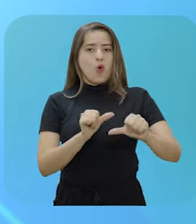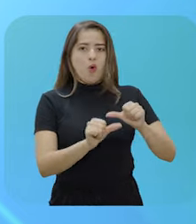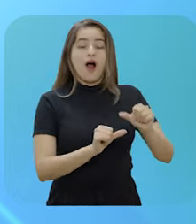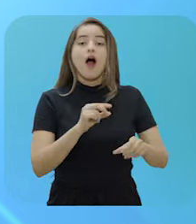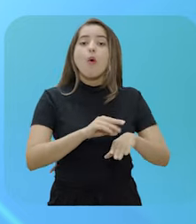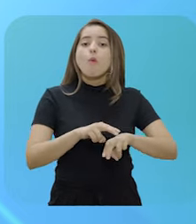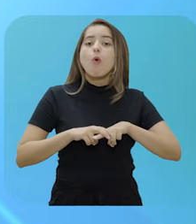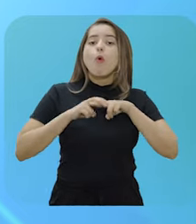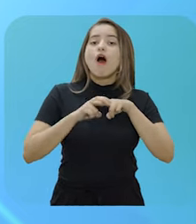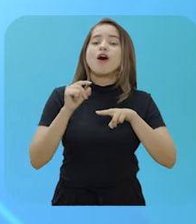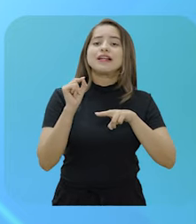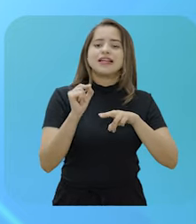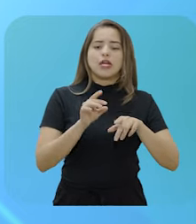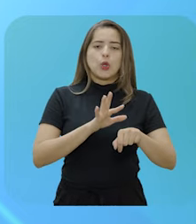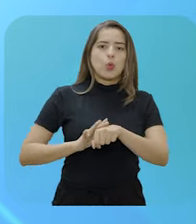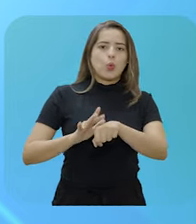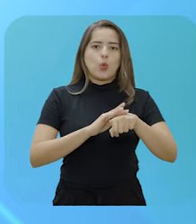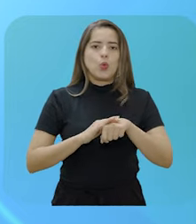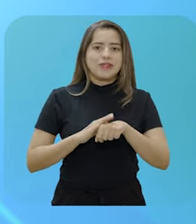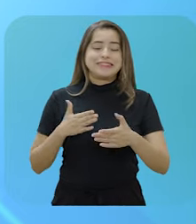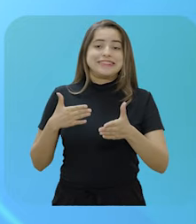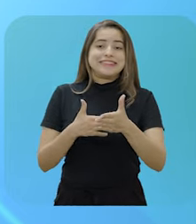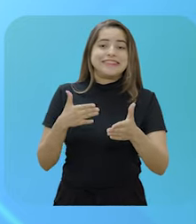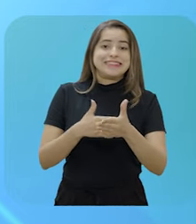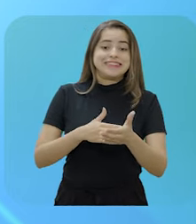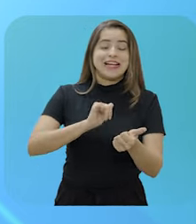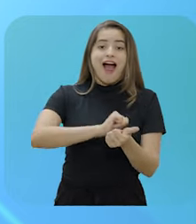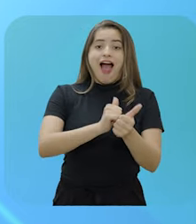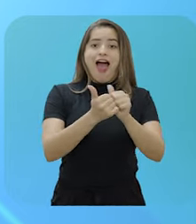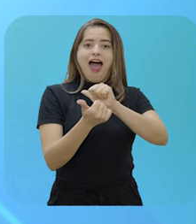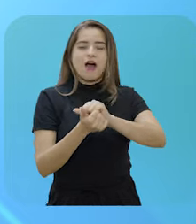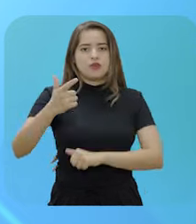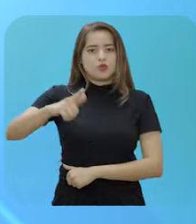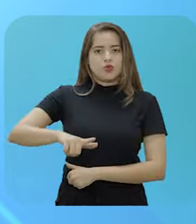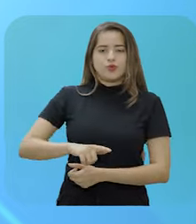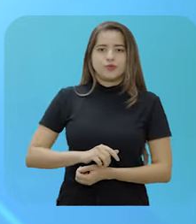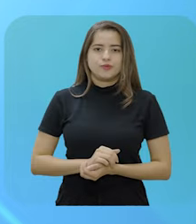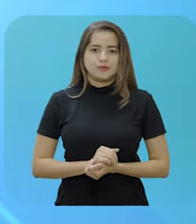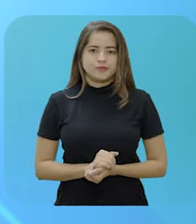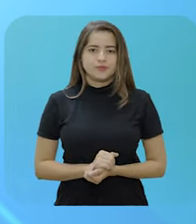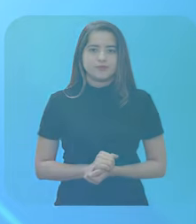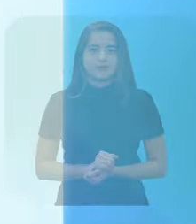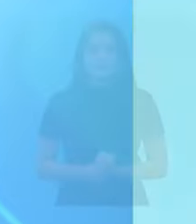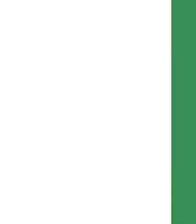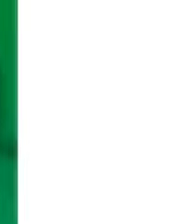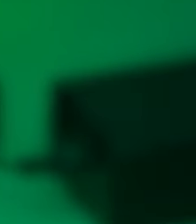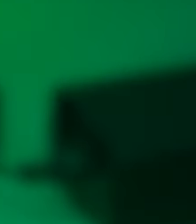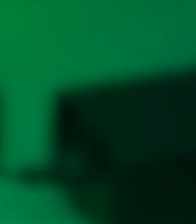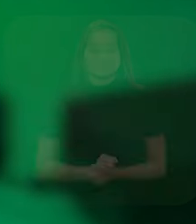provocadas por doença ou acidente com impossibilidade de reabilitação ou readaptação.